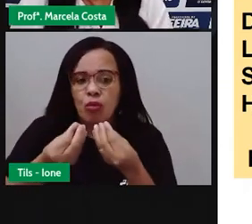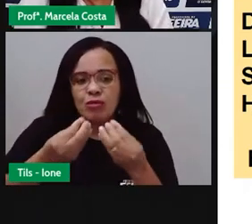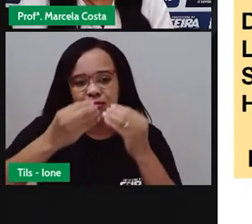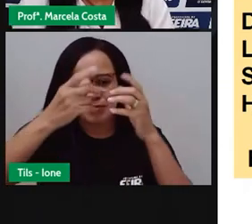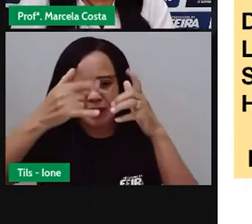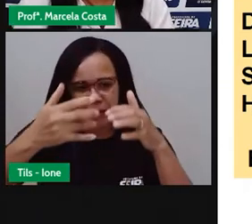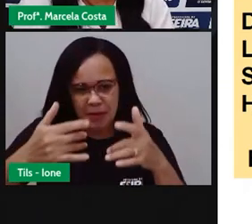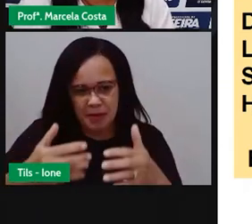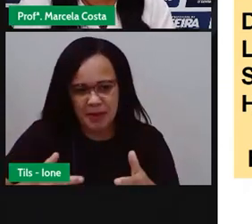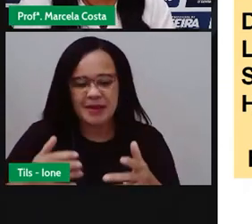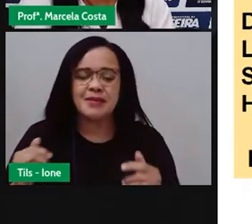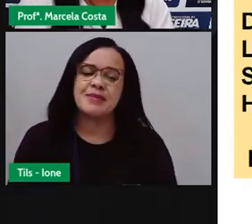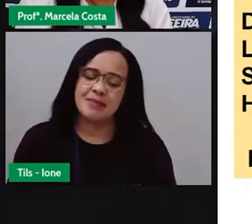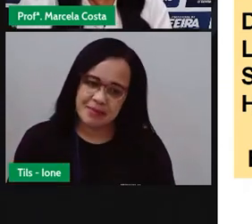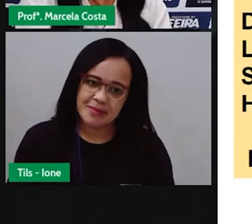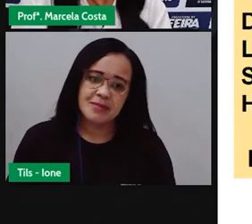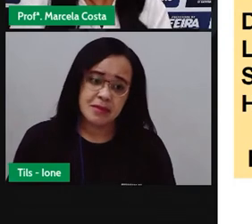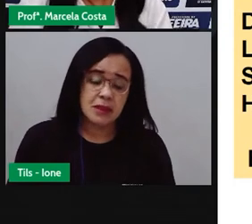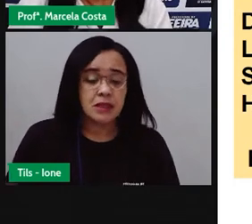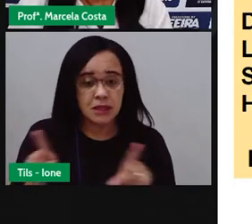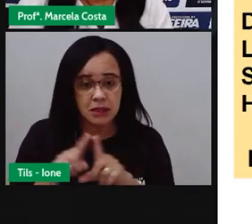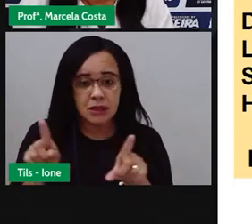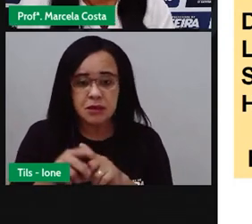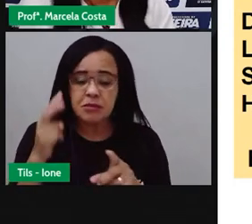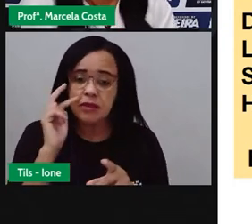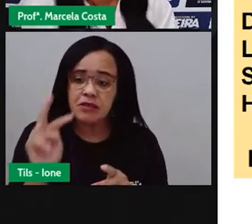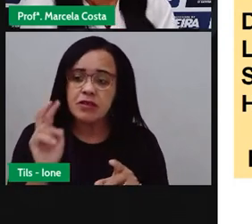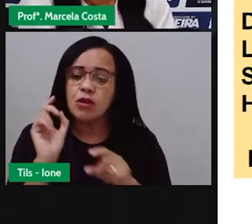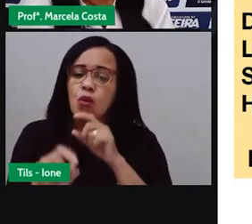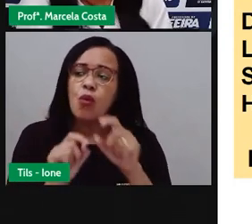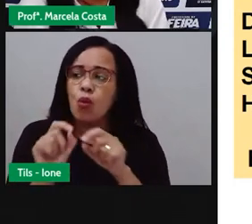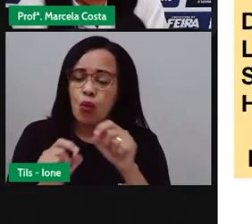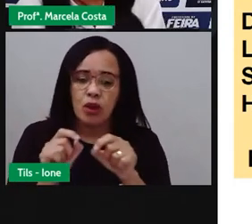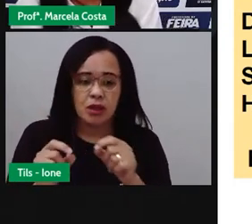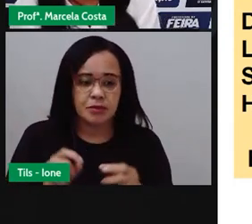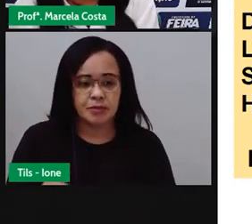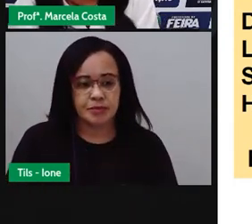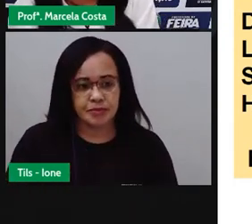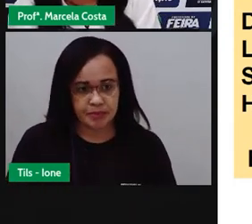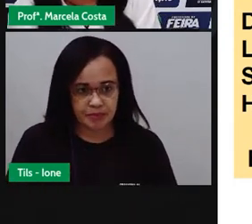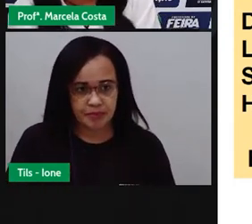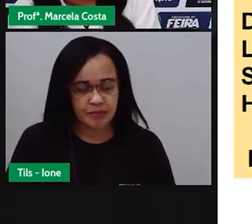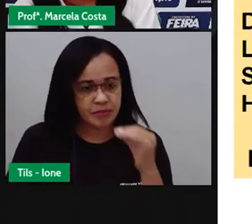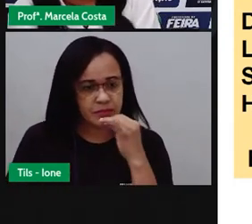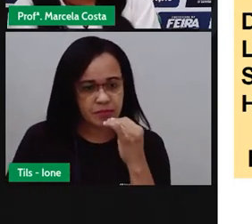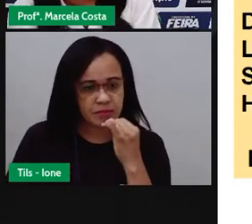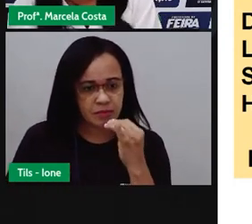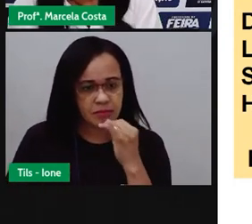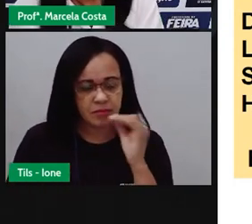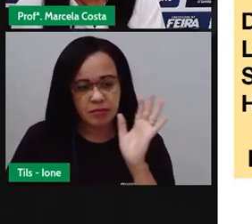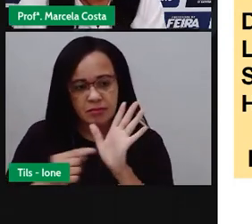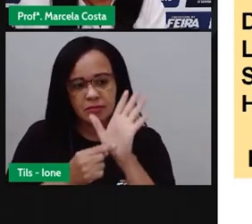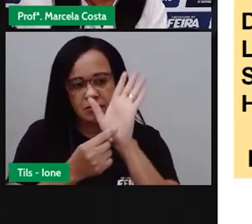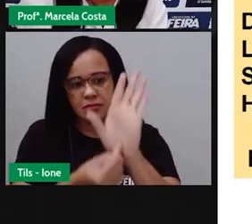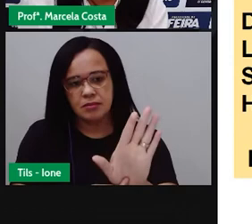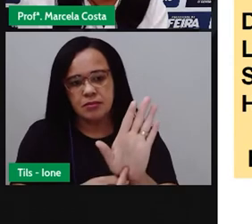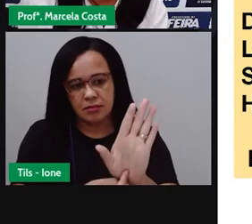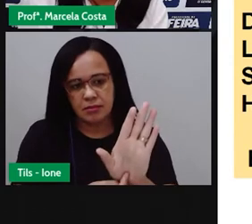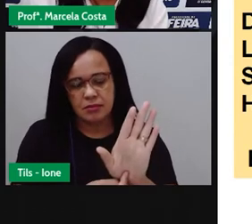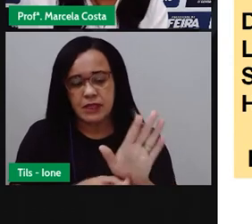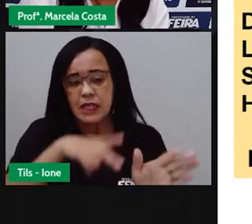A gente também vai ver, nesse exemplo que eu estou mostrando, o